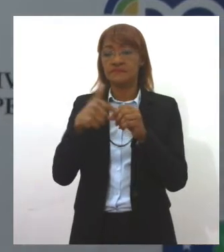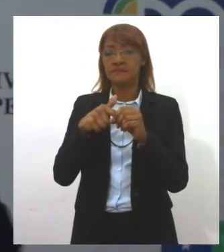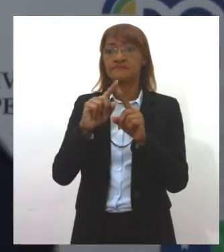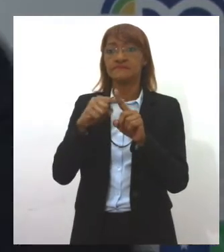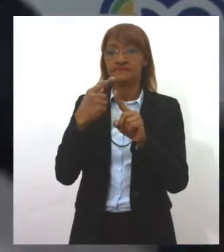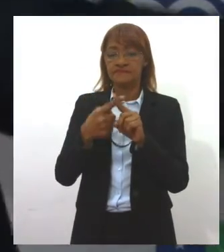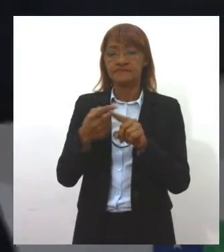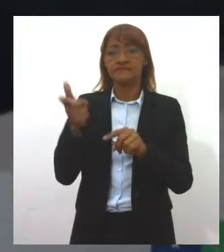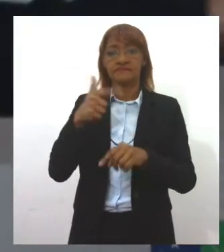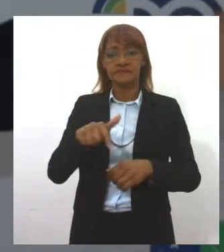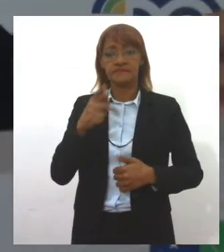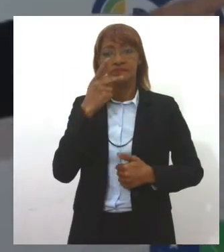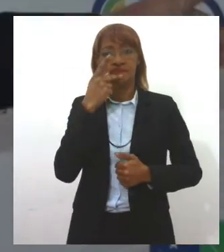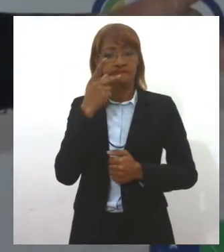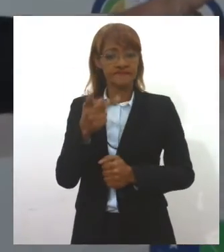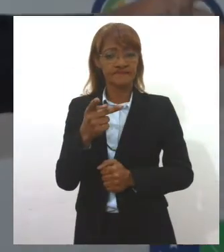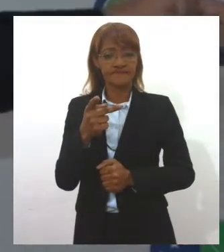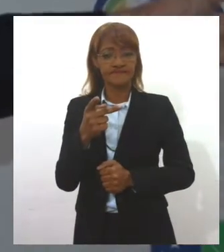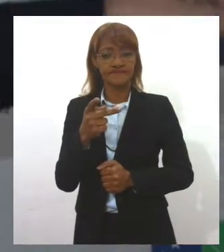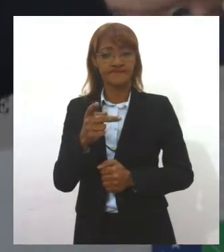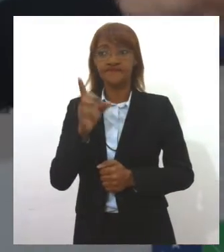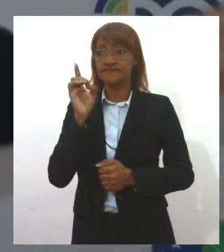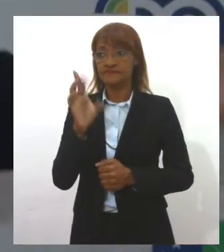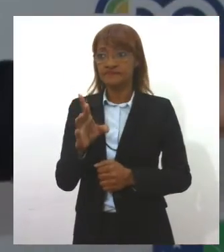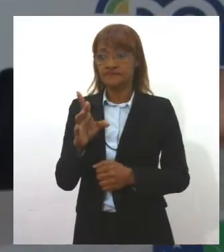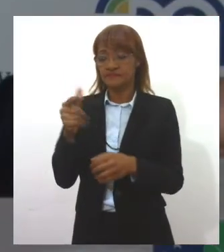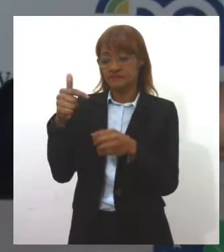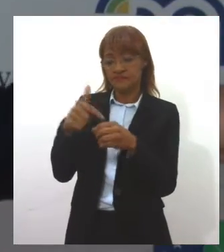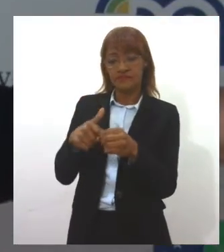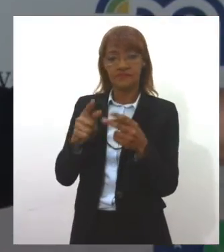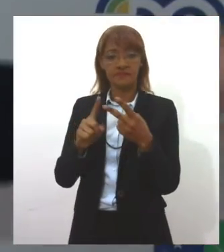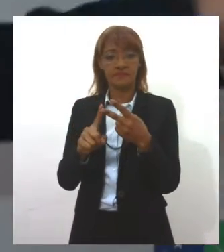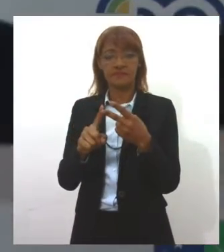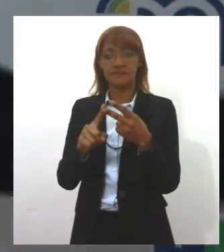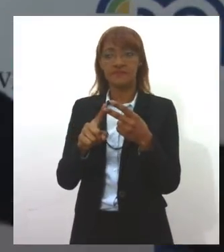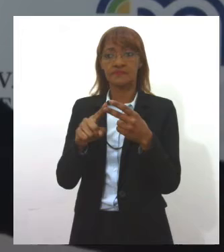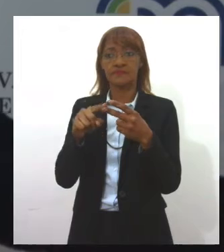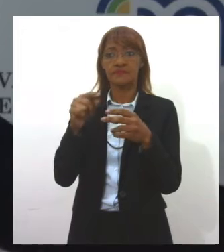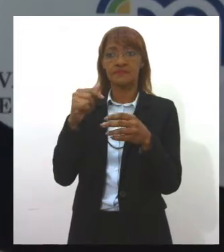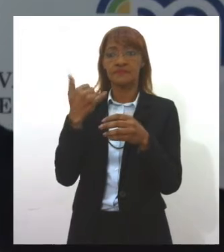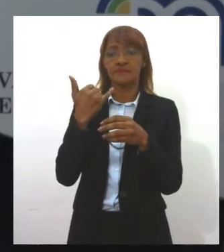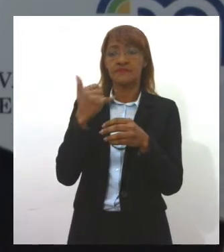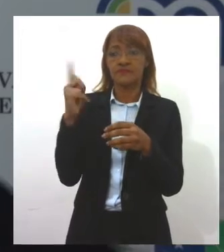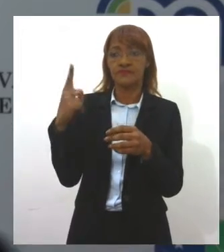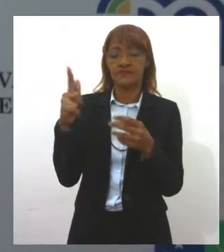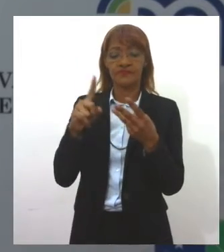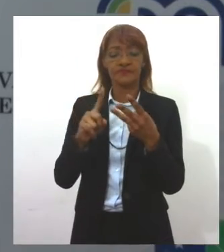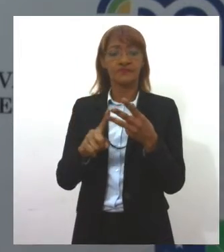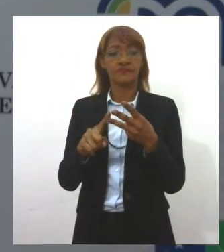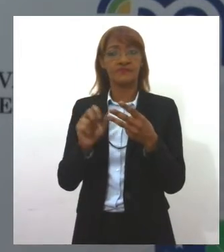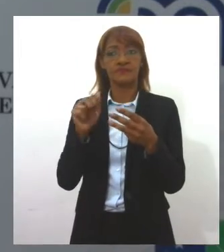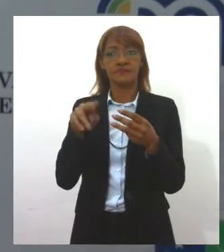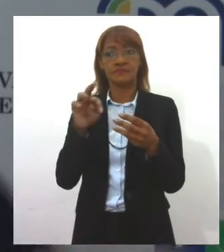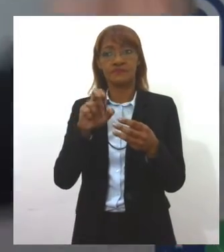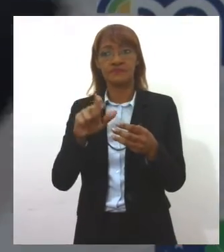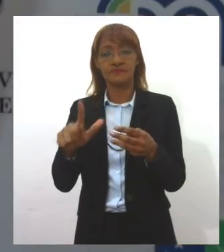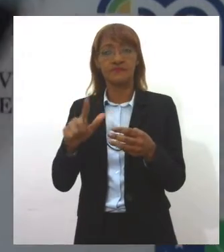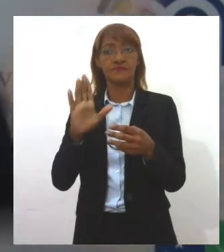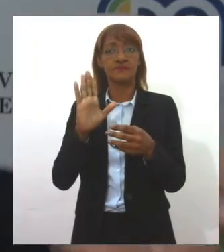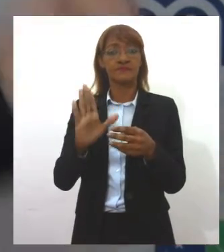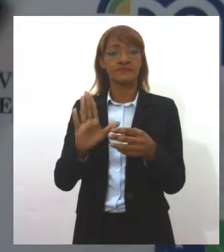repito, não é só o preço da gasolina, do diesel, do etanol, do gás de cozinha que está com problema. Também está